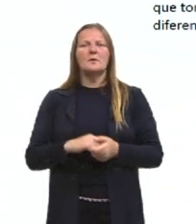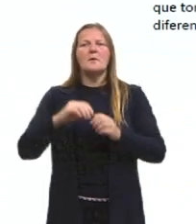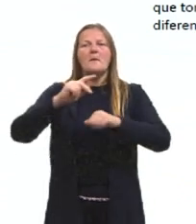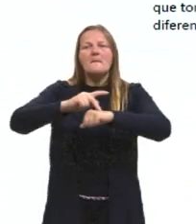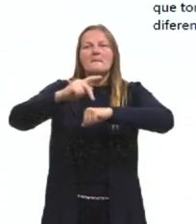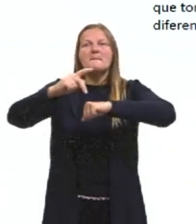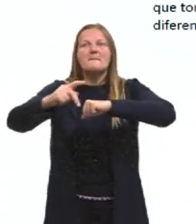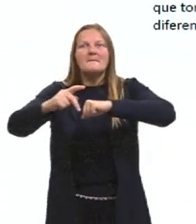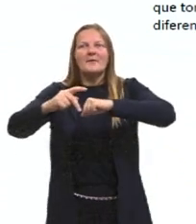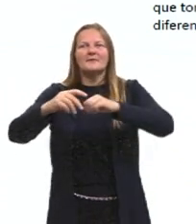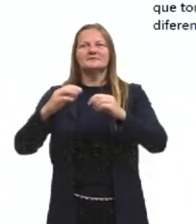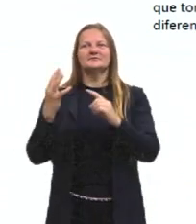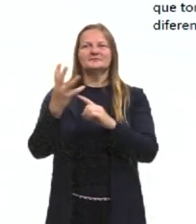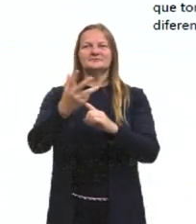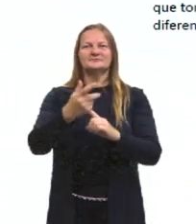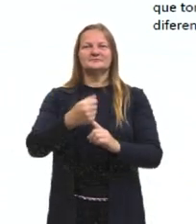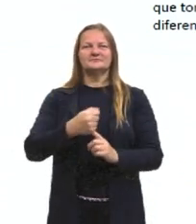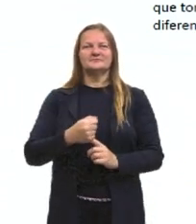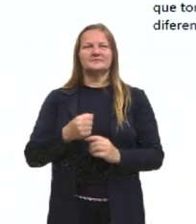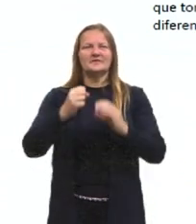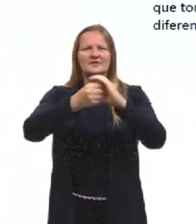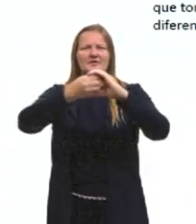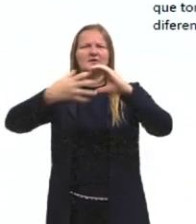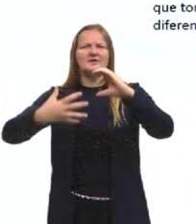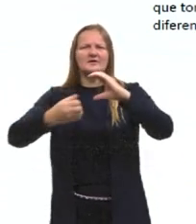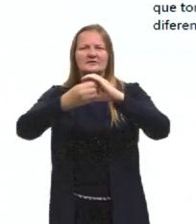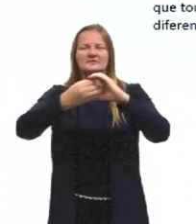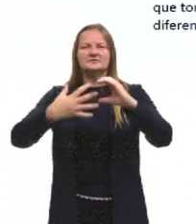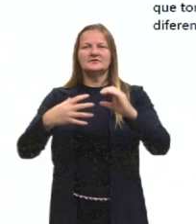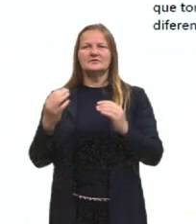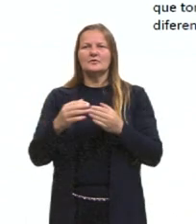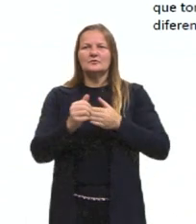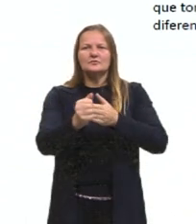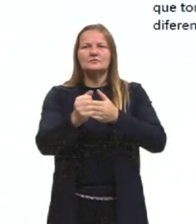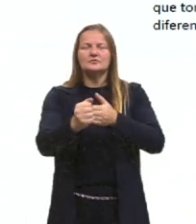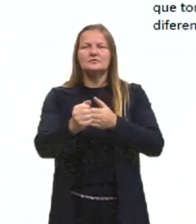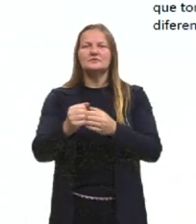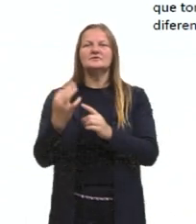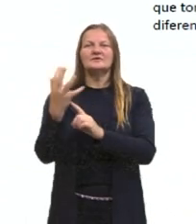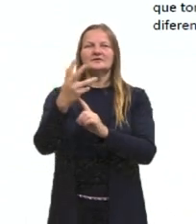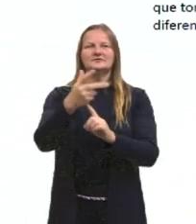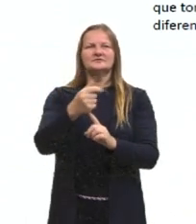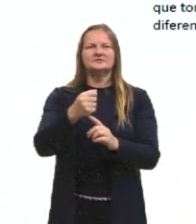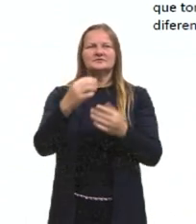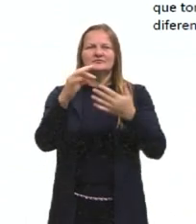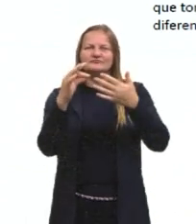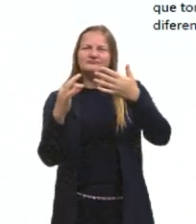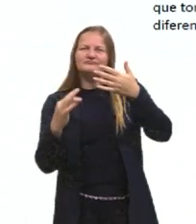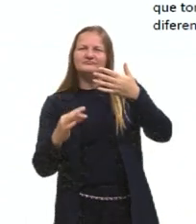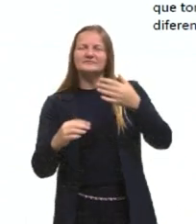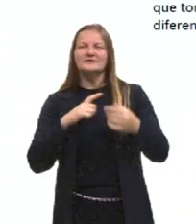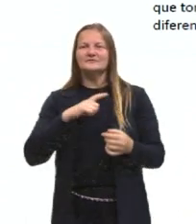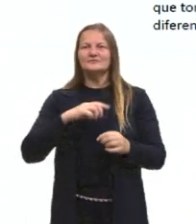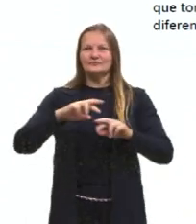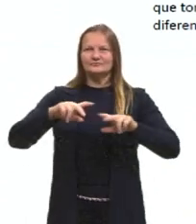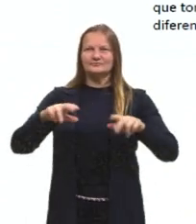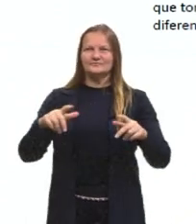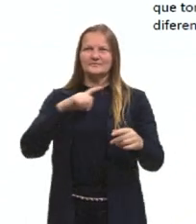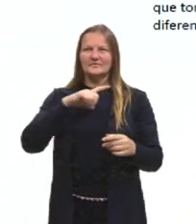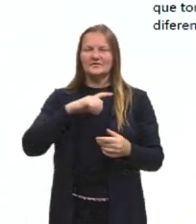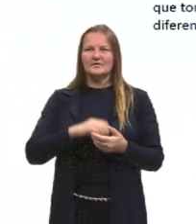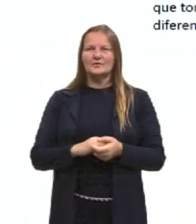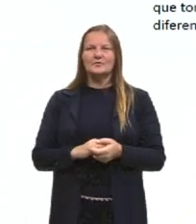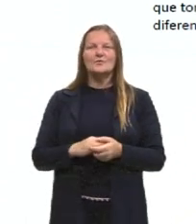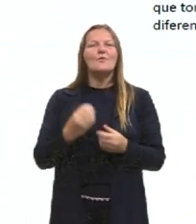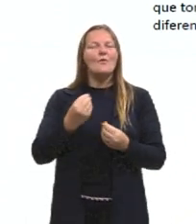E algumas características, as novas orientações artísticas desse período, apesar de distintas, partilham de